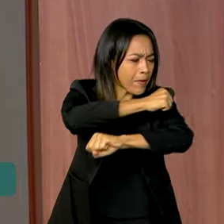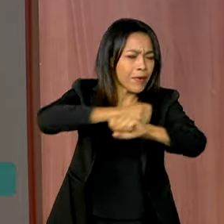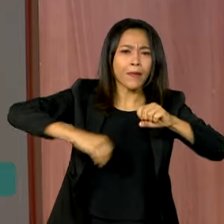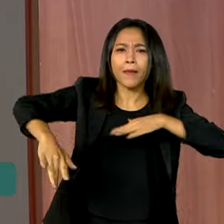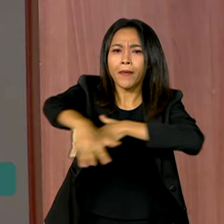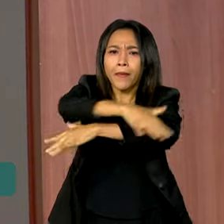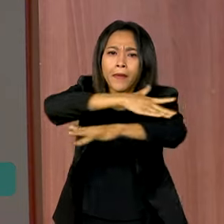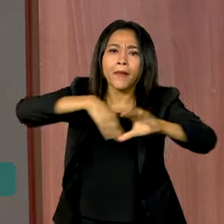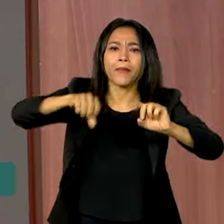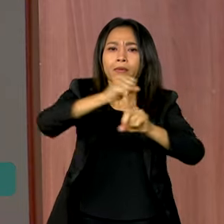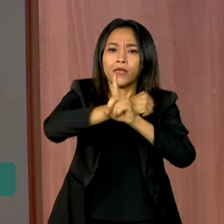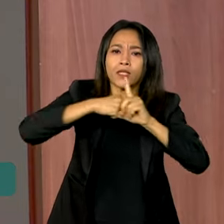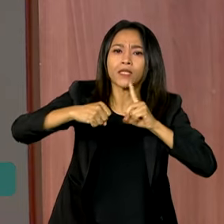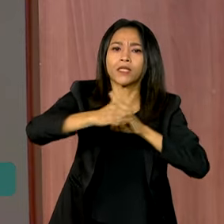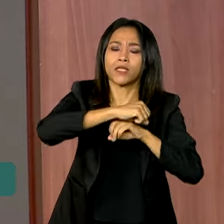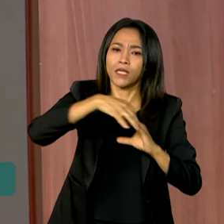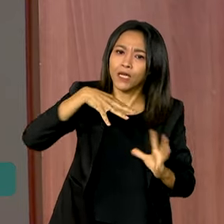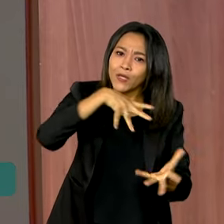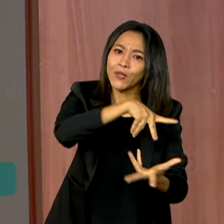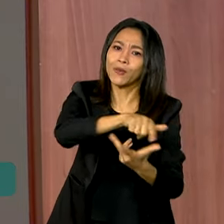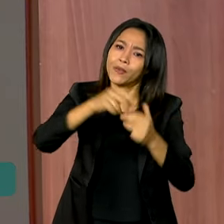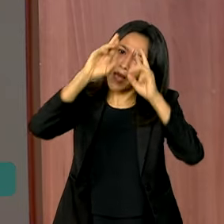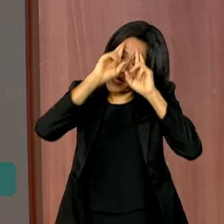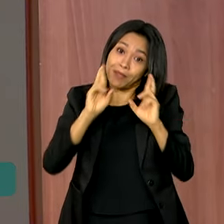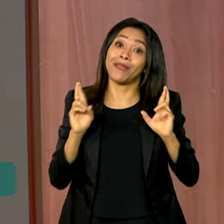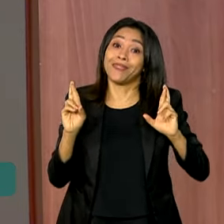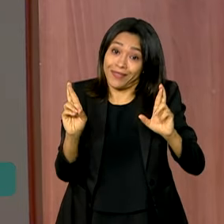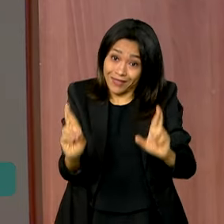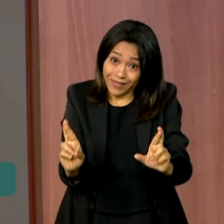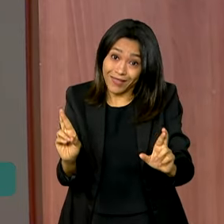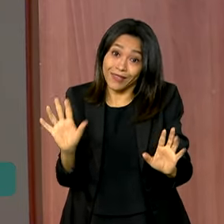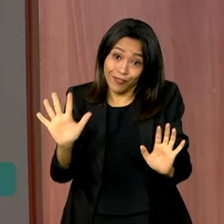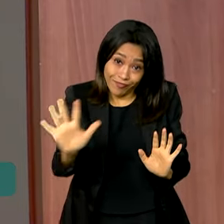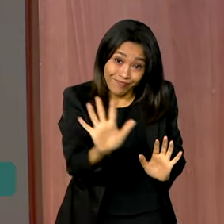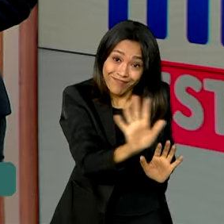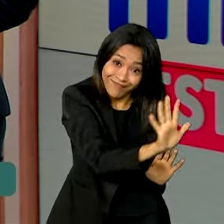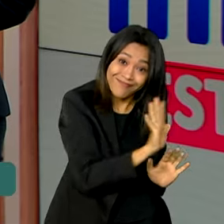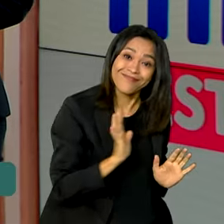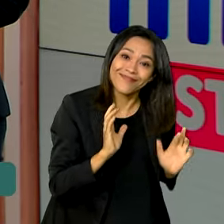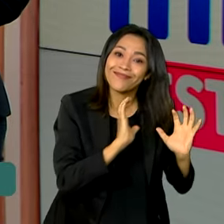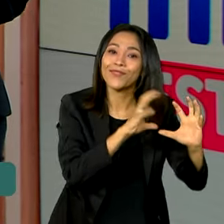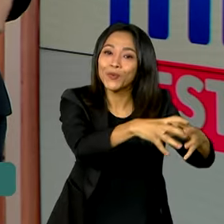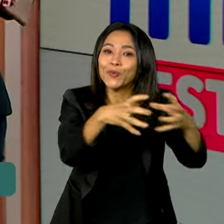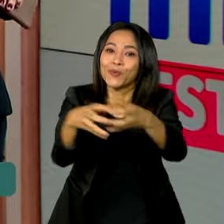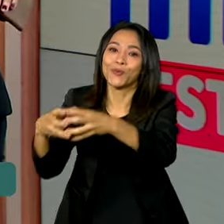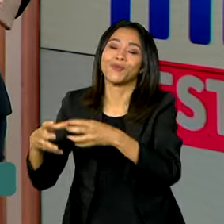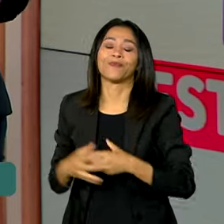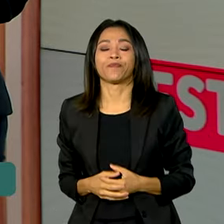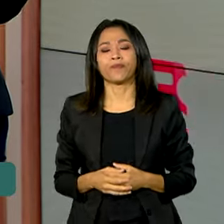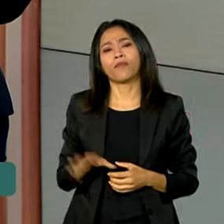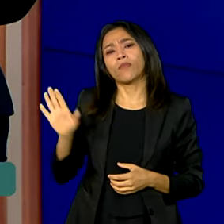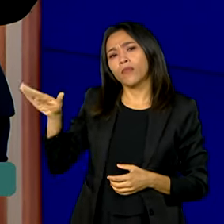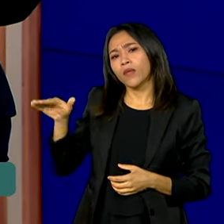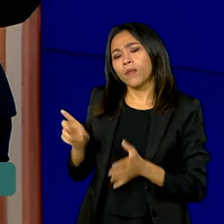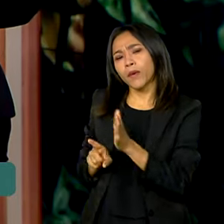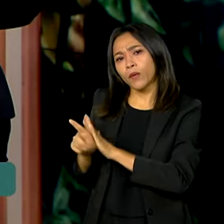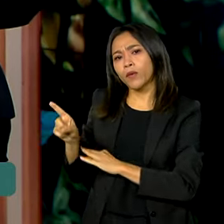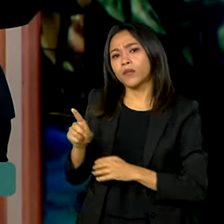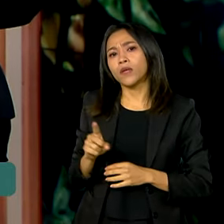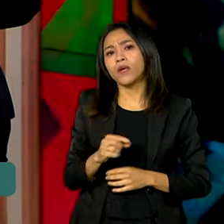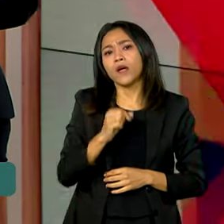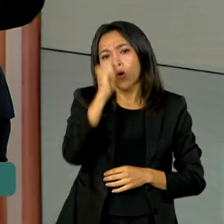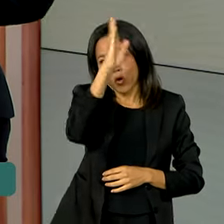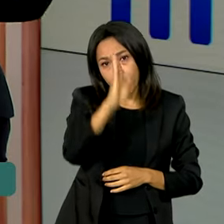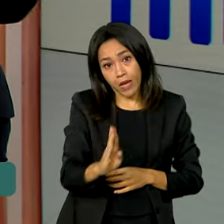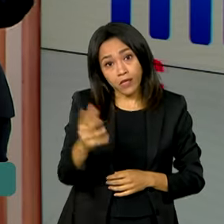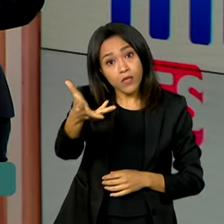do mundo, de forma autônoma, de forma respeitando a pluralidade e autonomia dos movimentos. Agora, Vanessa, uma das coisas que o Brasil quer com o